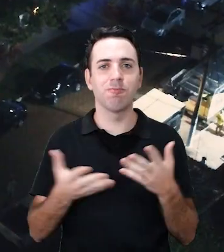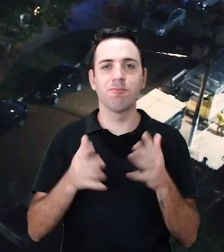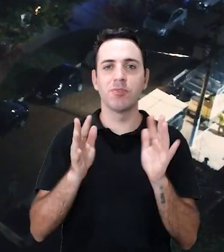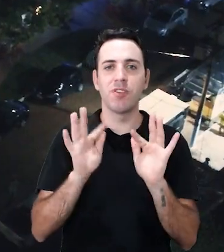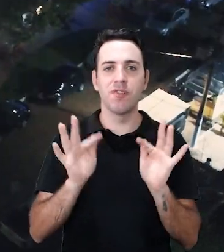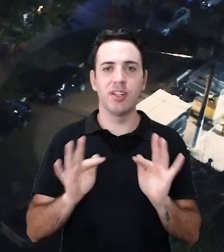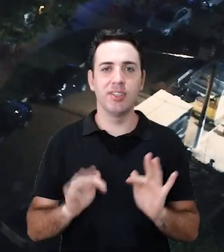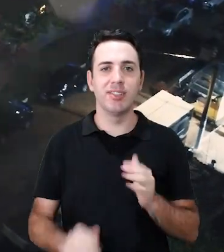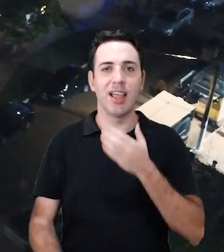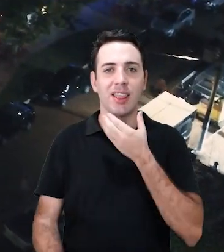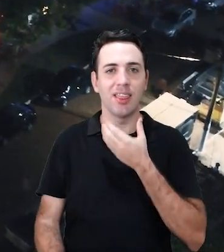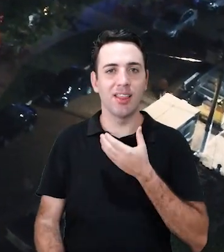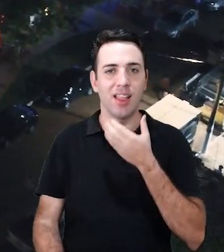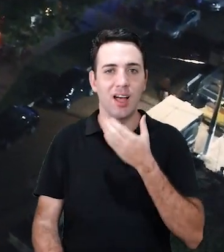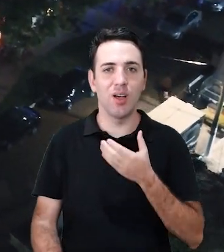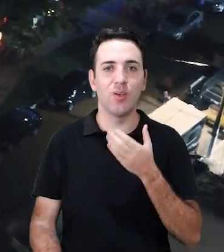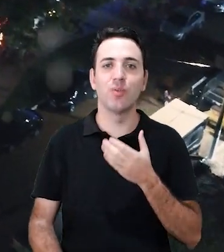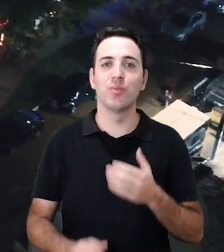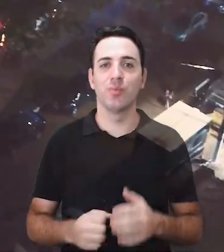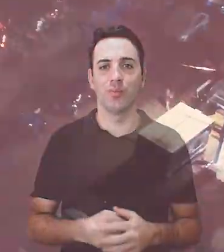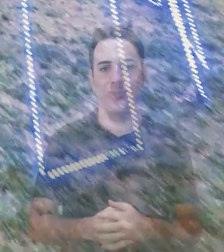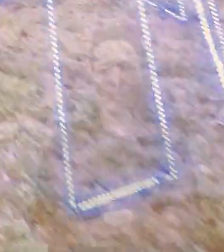Feliz Natal pessoal!